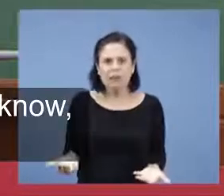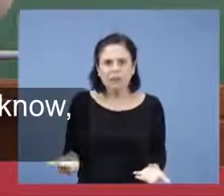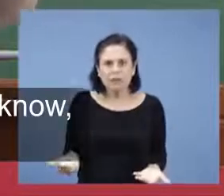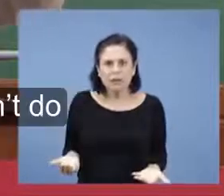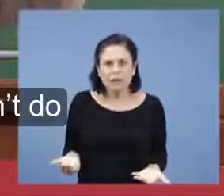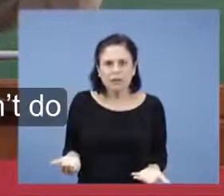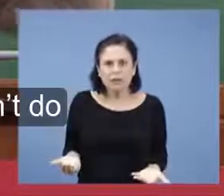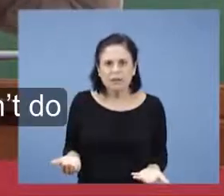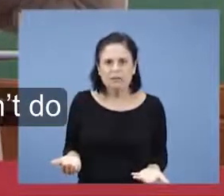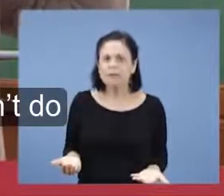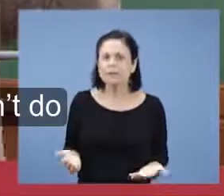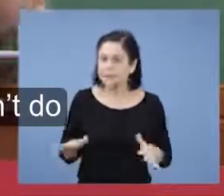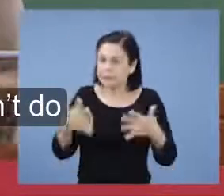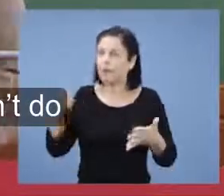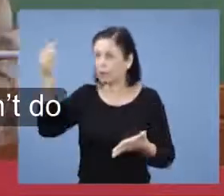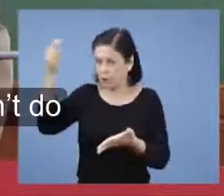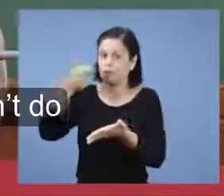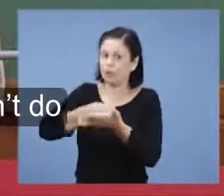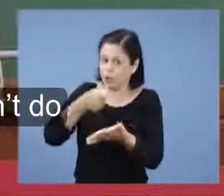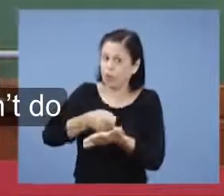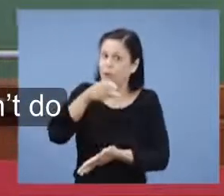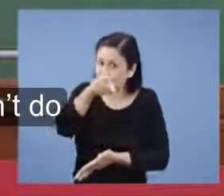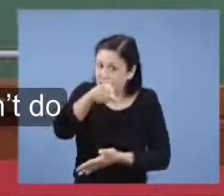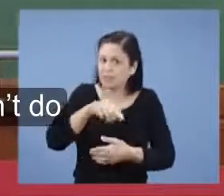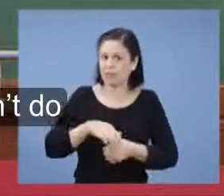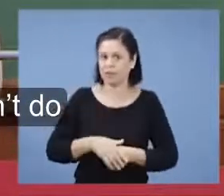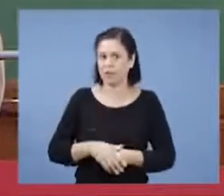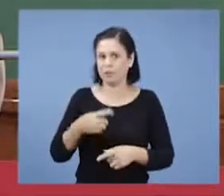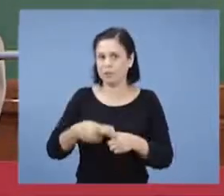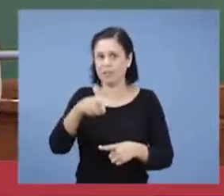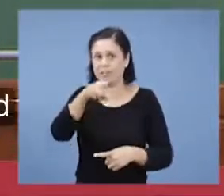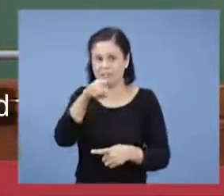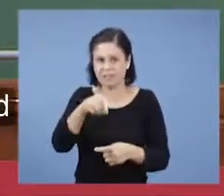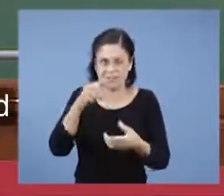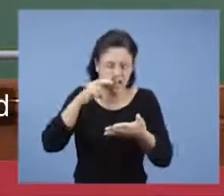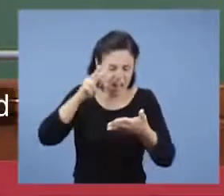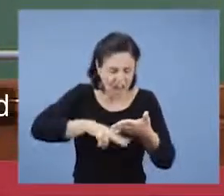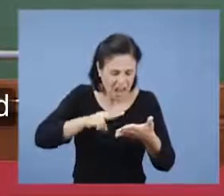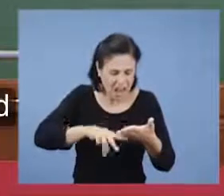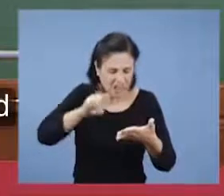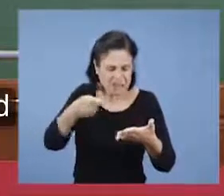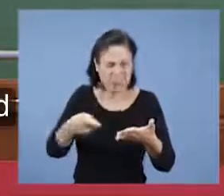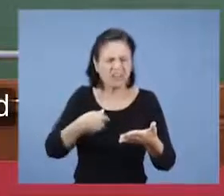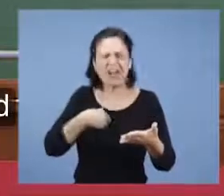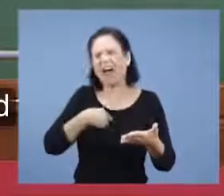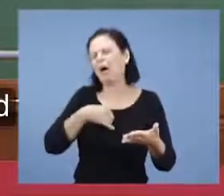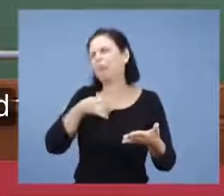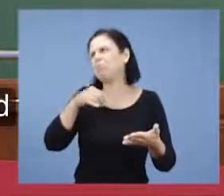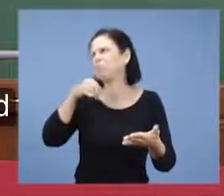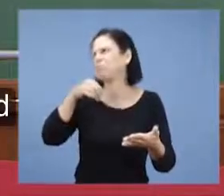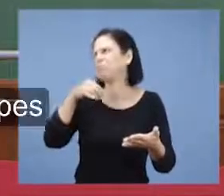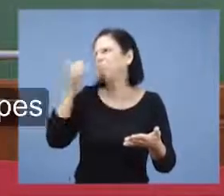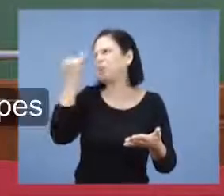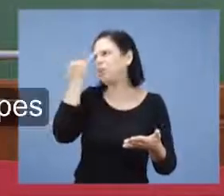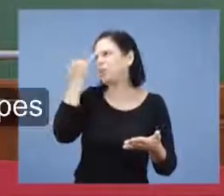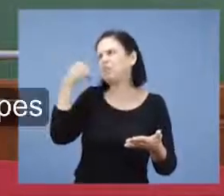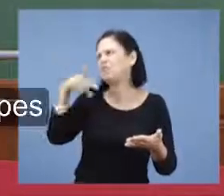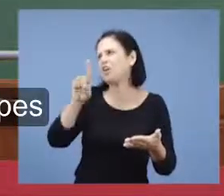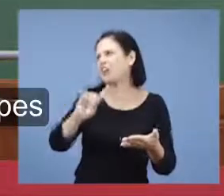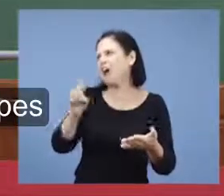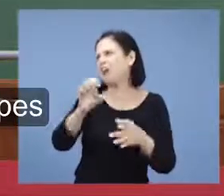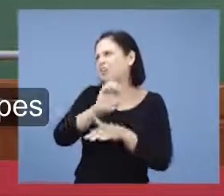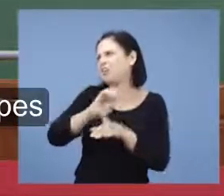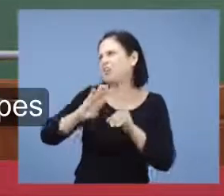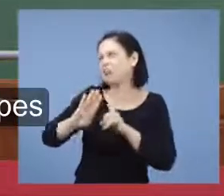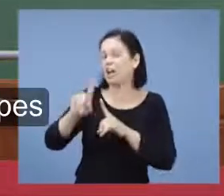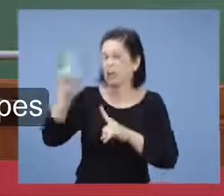Já está. Já é outro problema. Mas quem sabia e não fez. Aquele que sabia a vontade do seu Senhor e não fez,